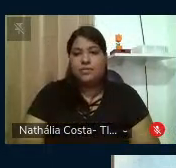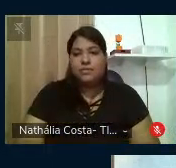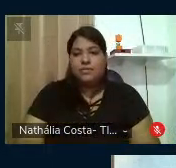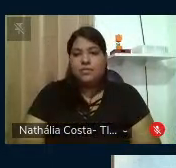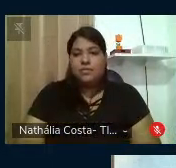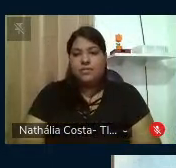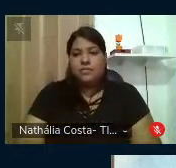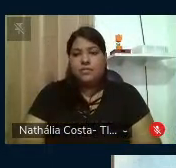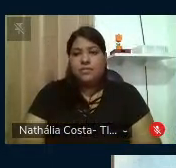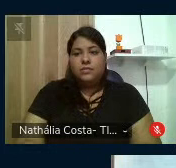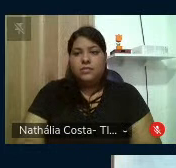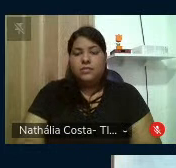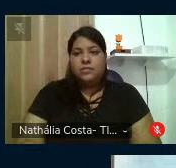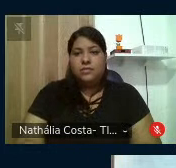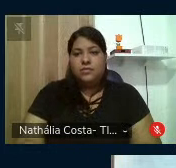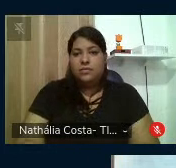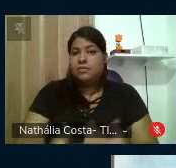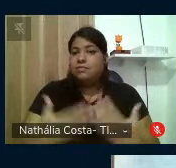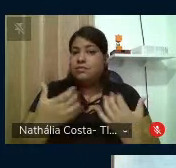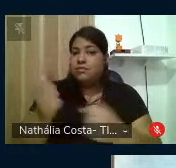Passamos, então, ao vídeo.